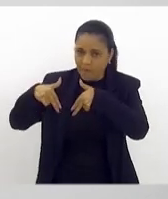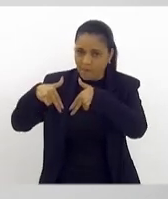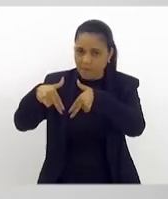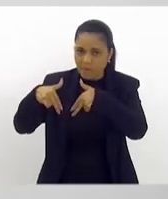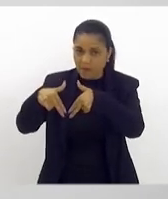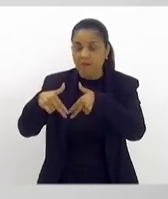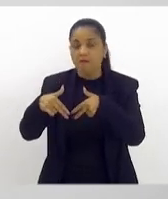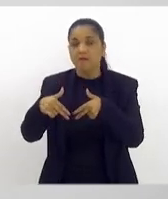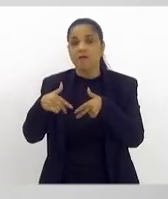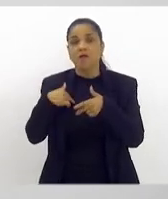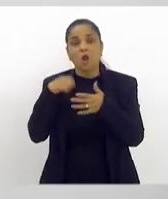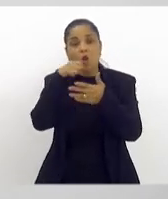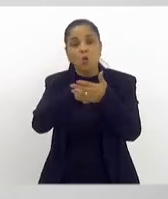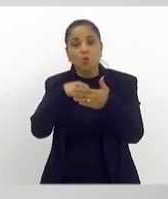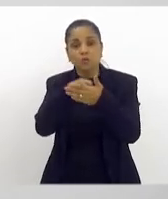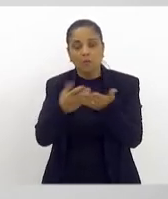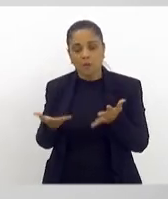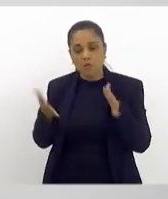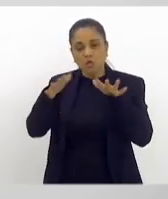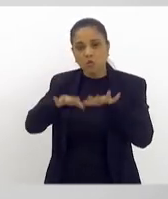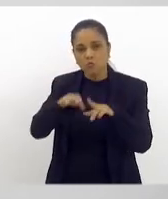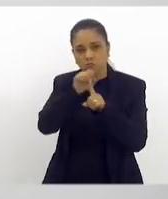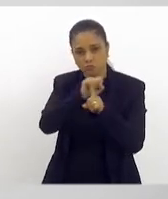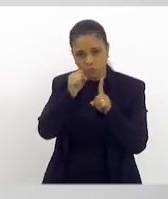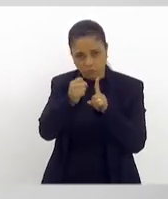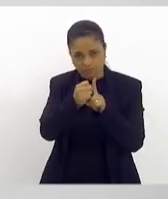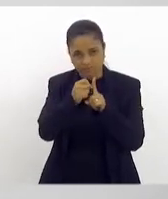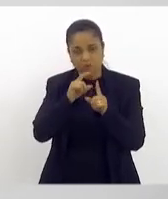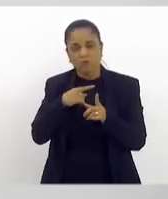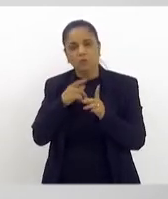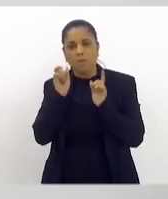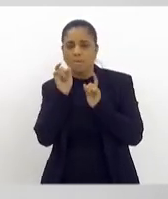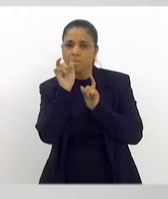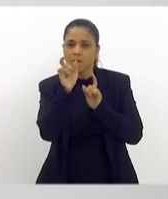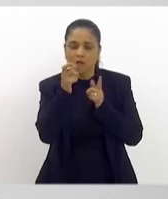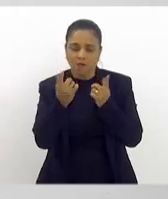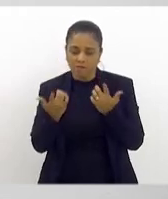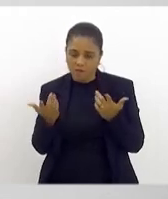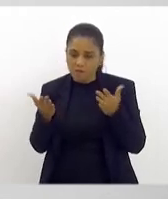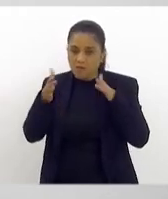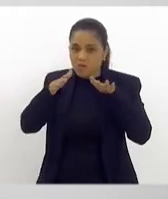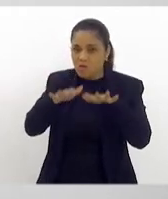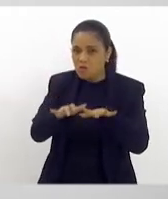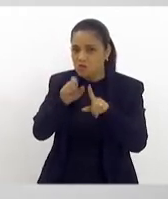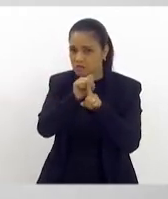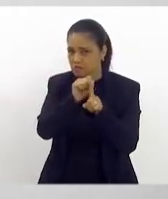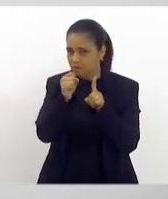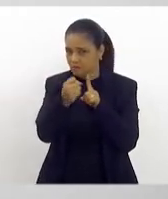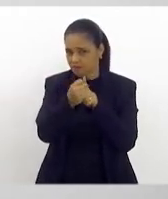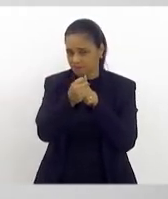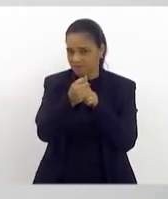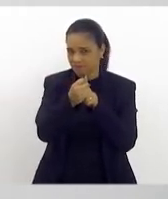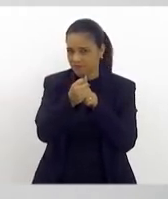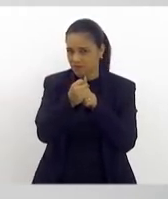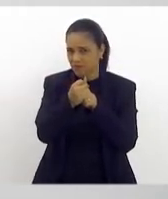fazer o quê? Lutar pela inclusão social. Quando eu falo de inclusão social, não falo simplesmente de